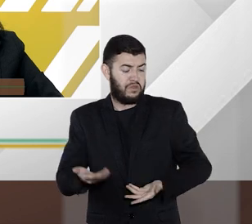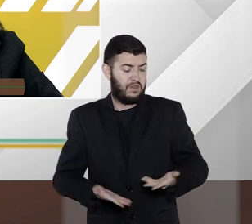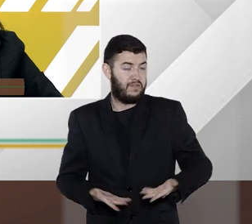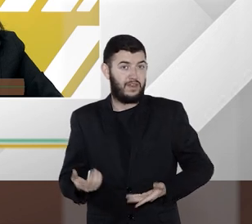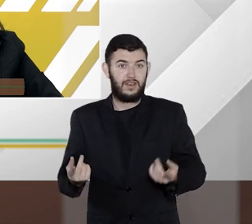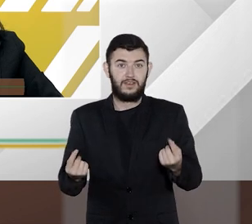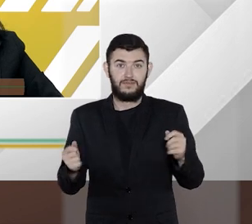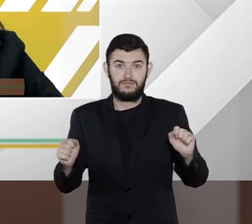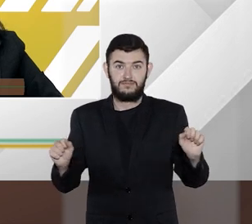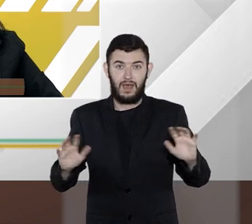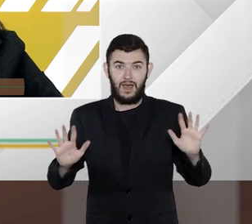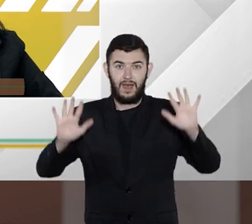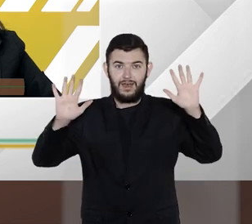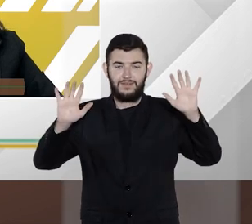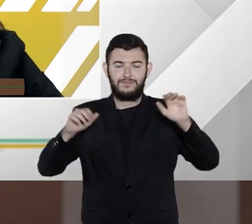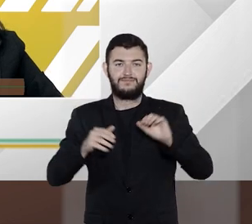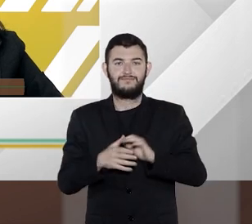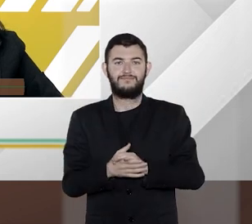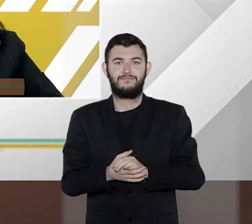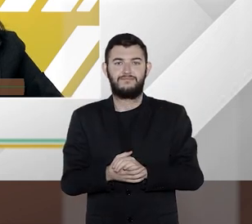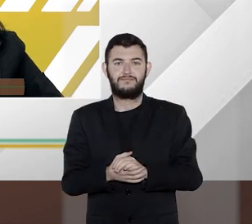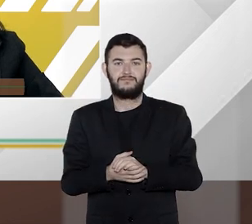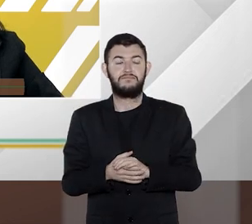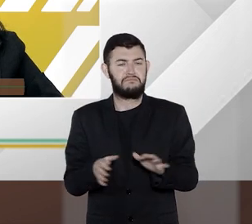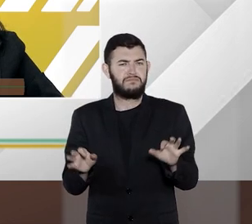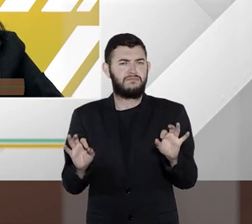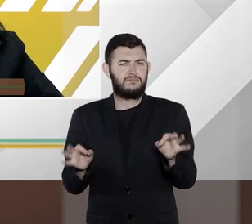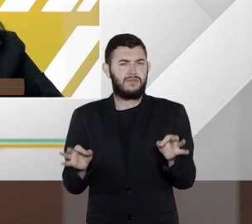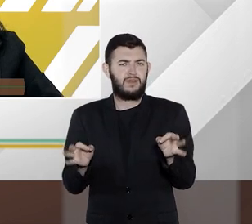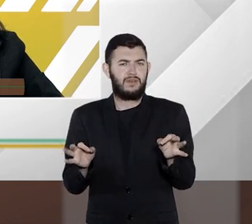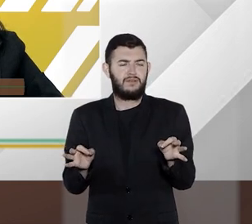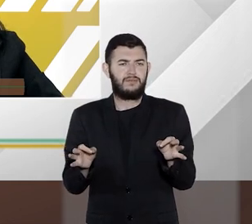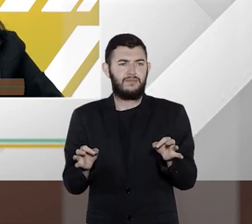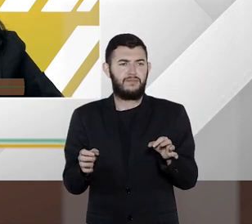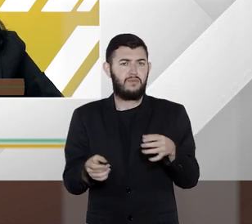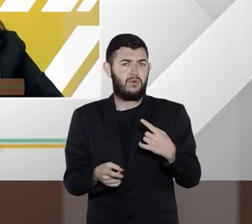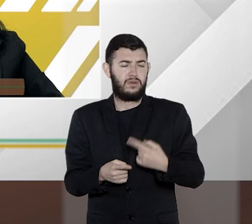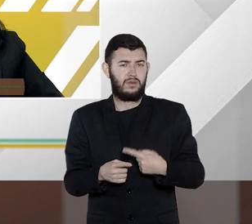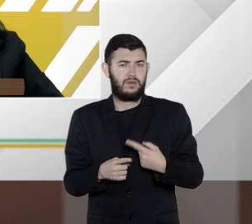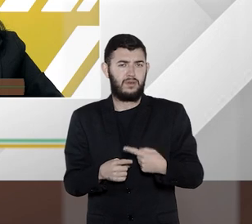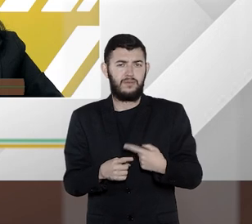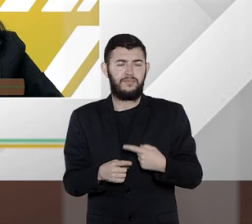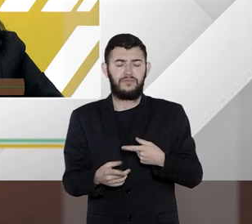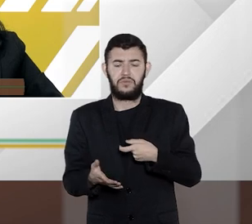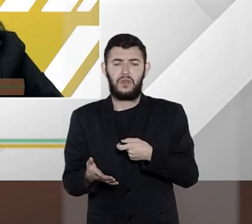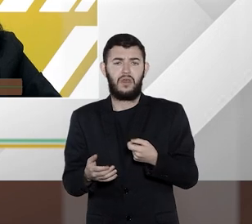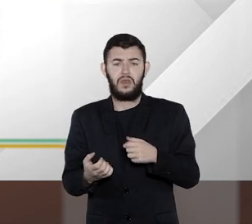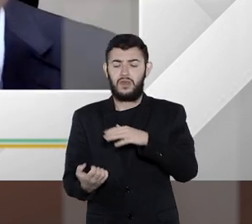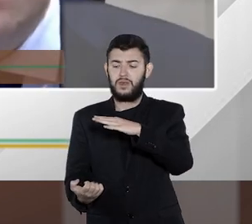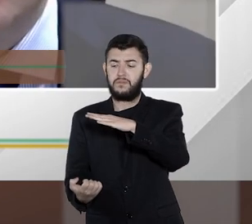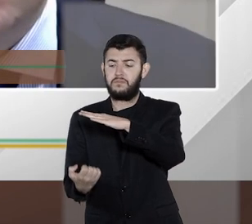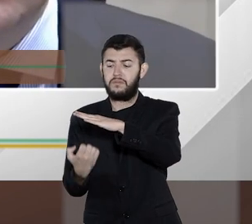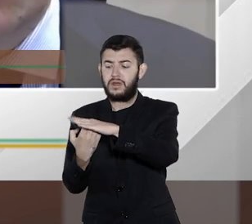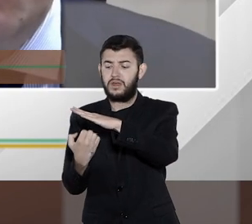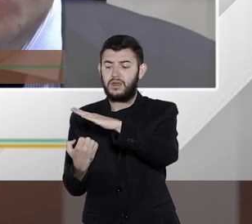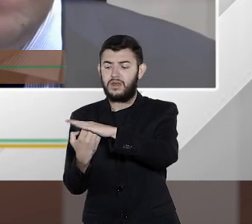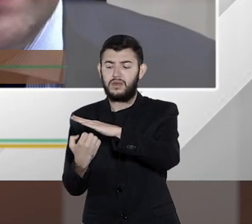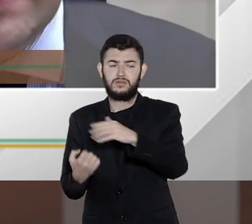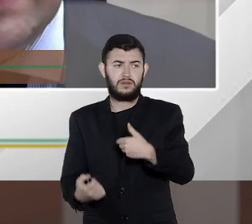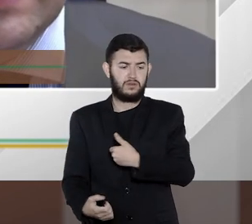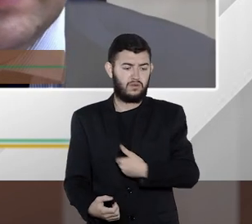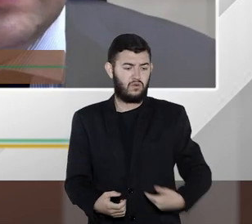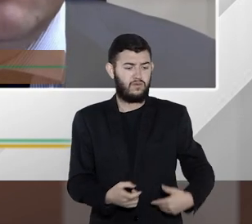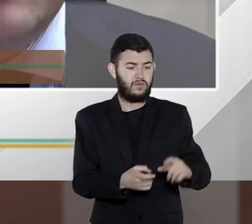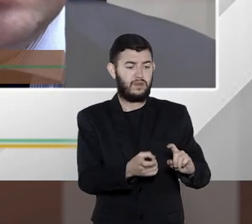com toda certeza, Fátima, porque a partir do momento que vem uma obrigação para empresas e a administração